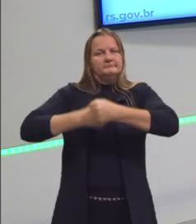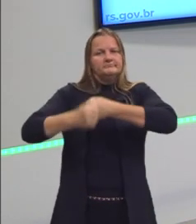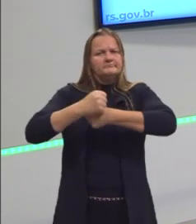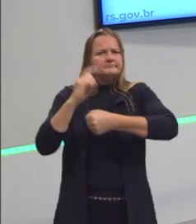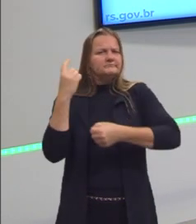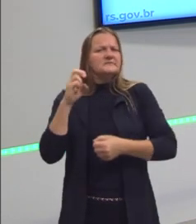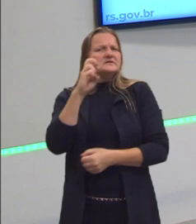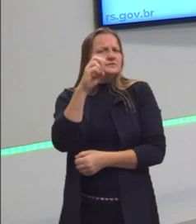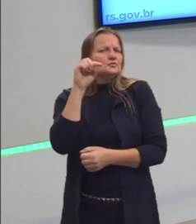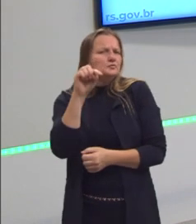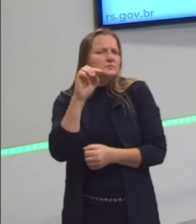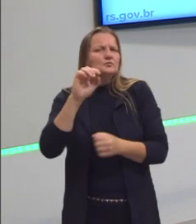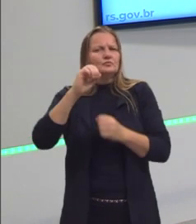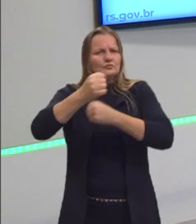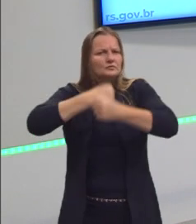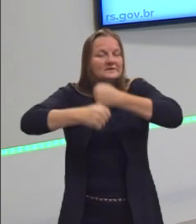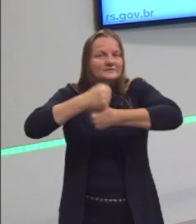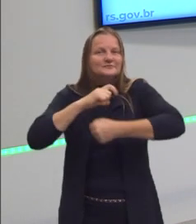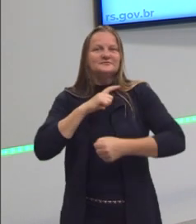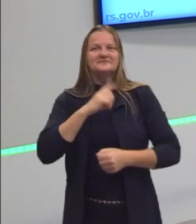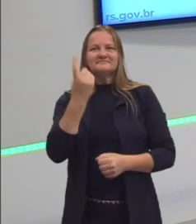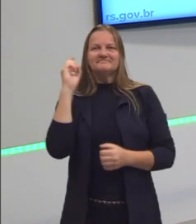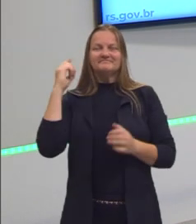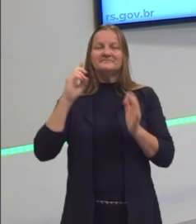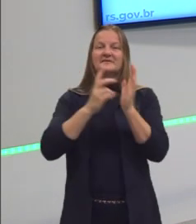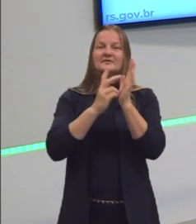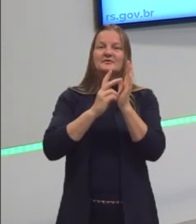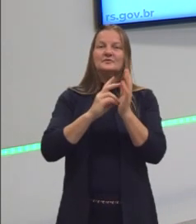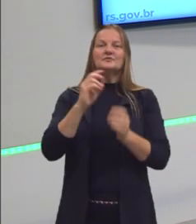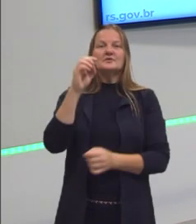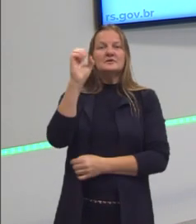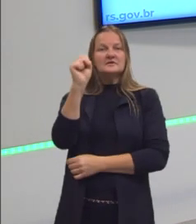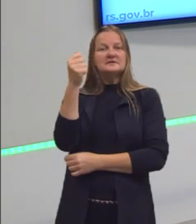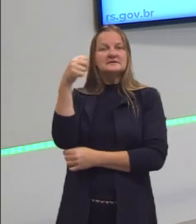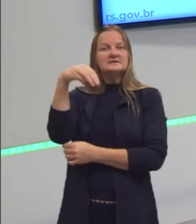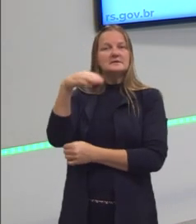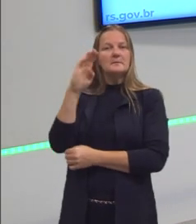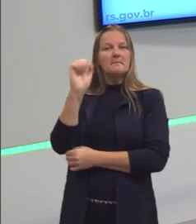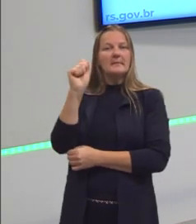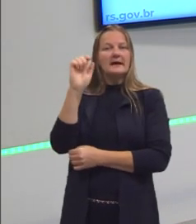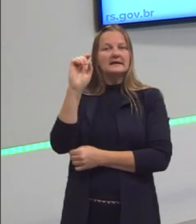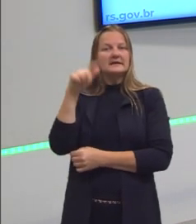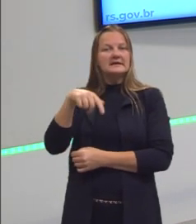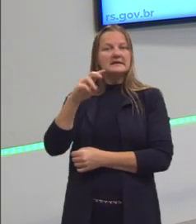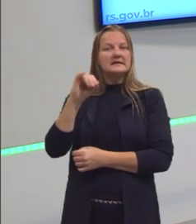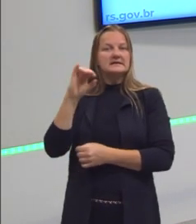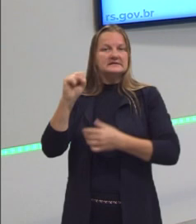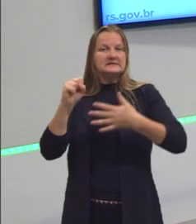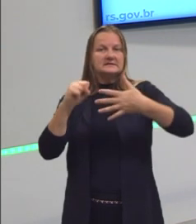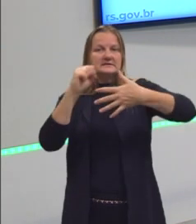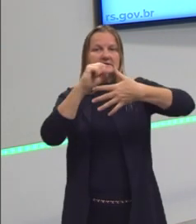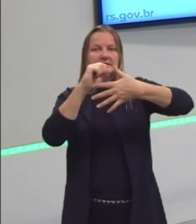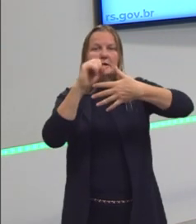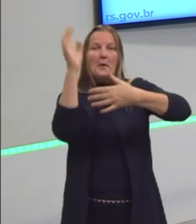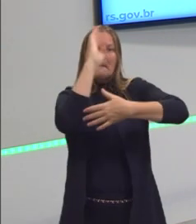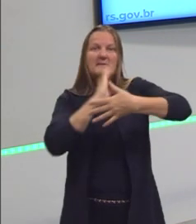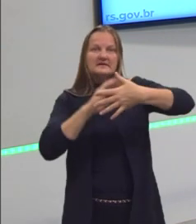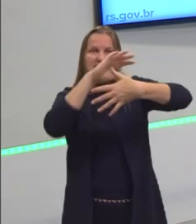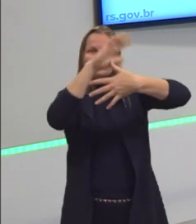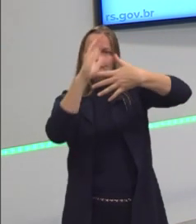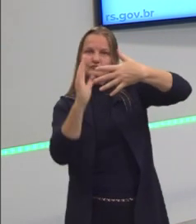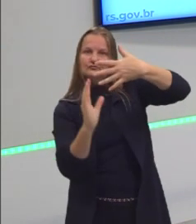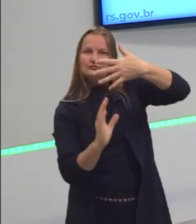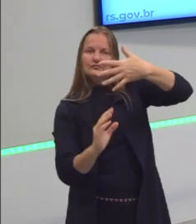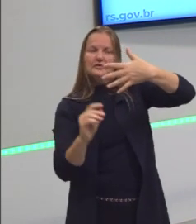até 5 mil anos atrás, existiam povos dos sambaquís nos litorais, no litoral brasileiro. Como é que esses povos